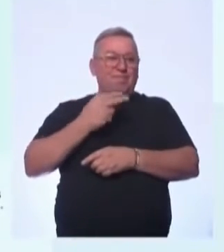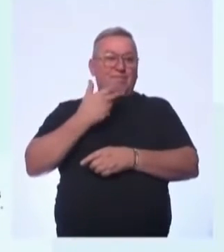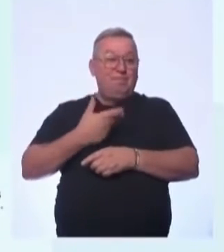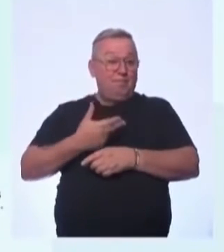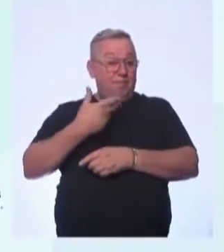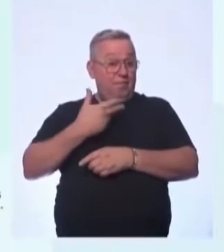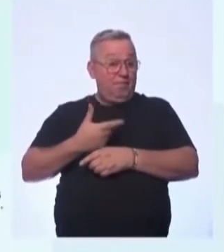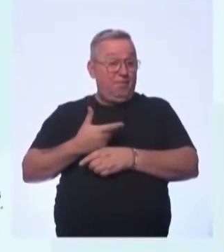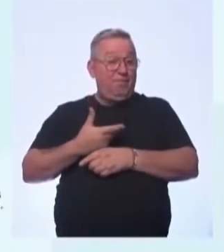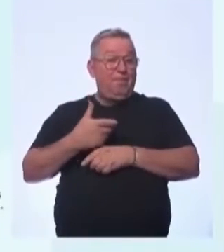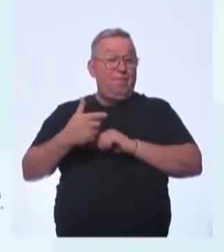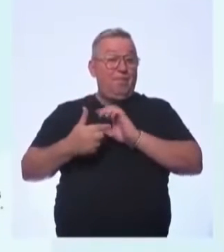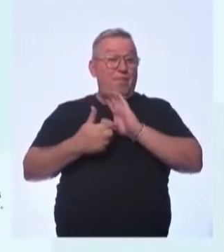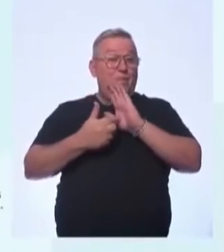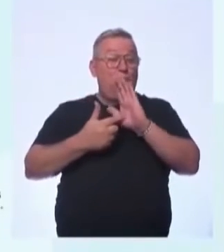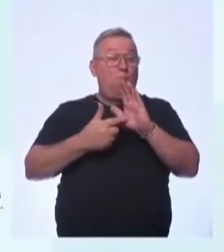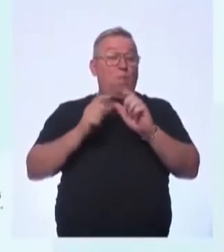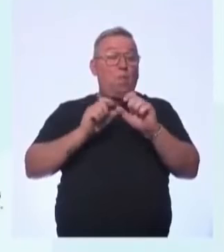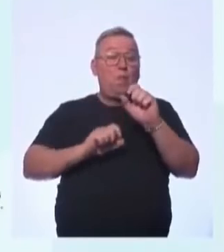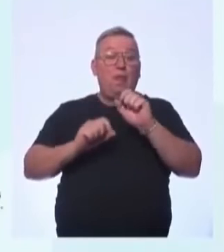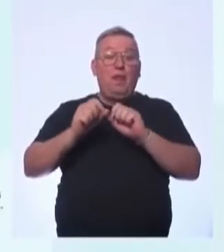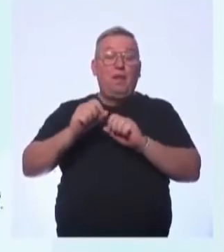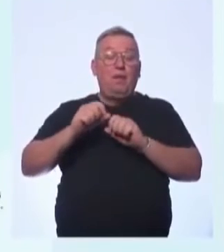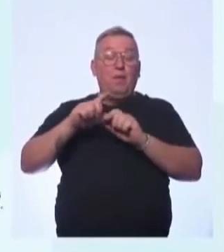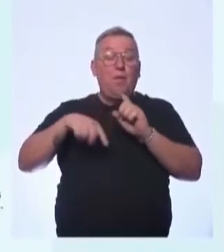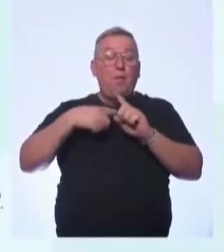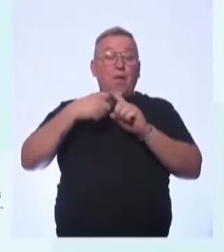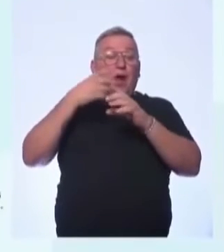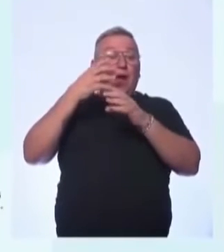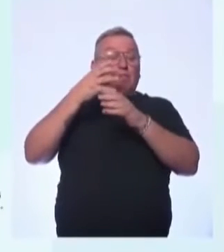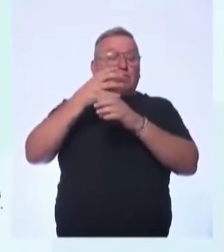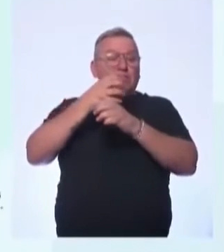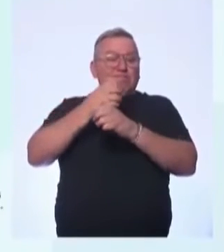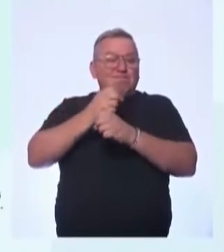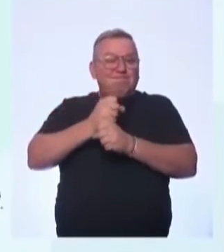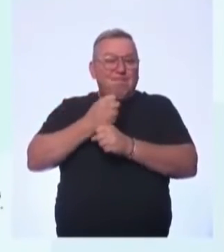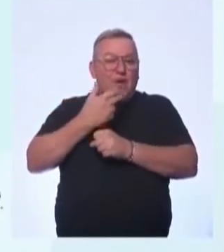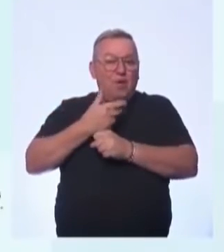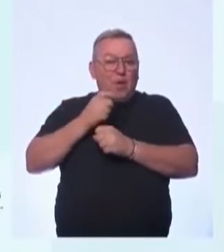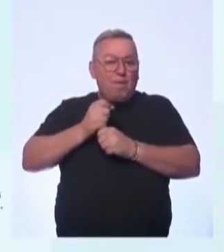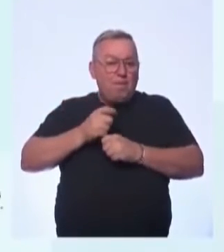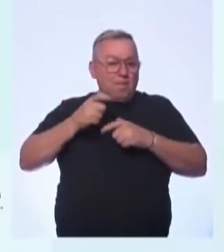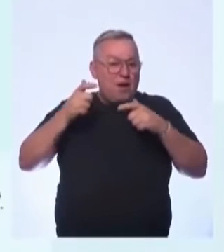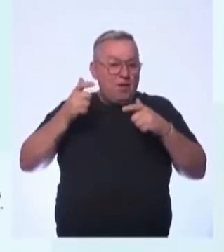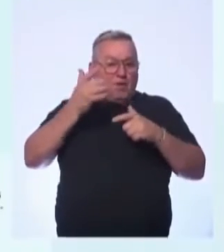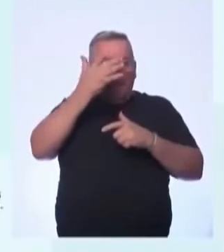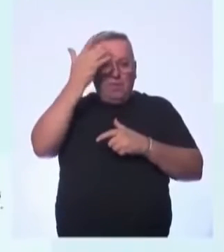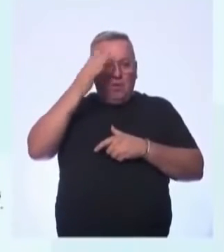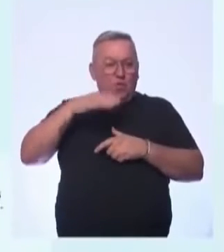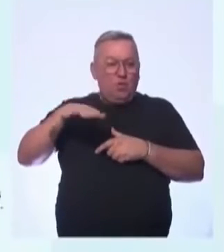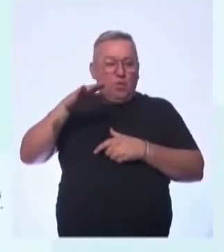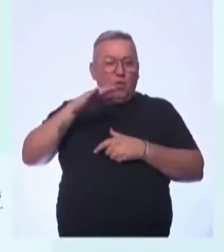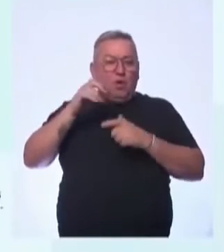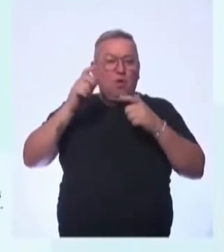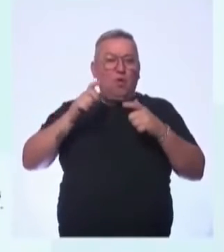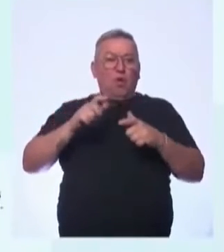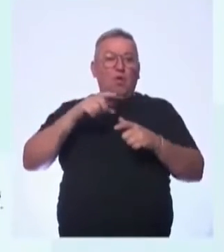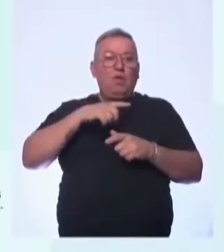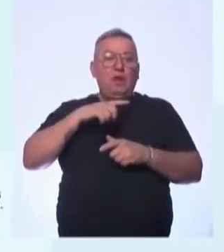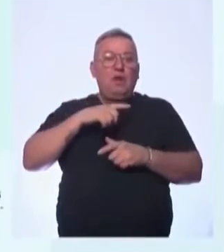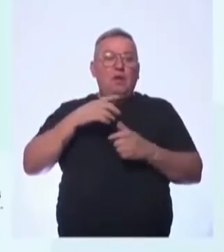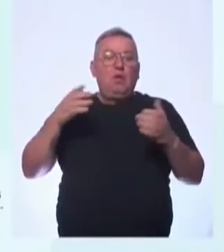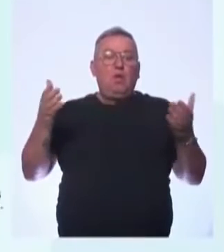caracterizar aí, quanto mais escuro, maior a quantidade, qual estado brasileiro tem